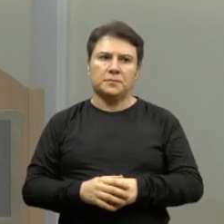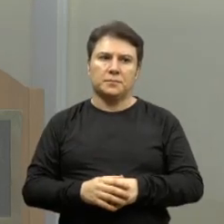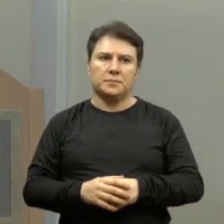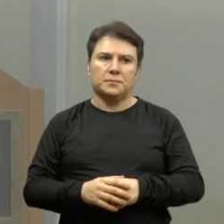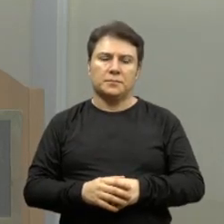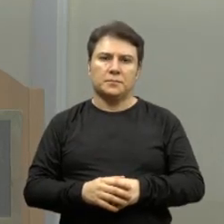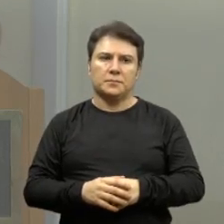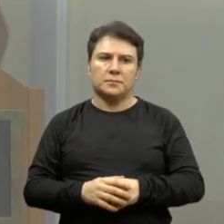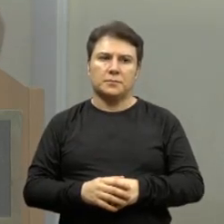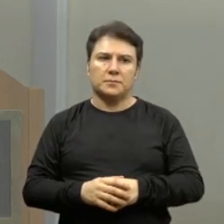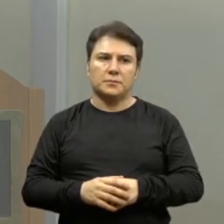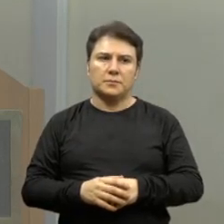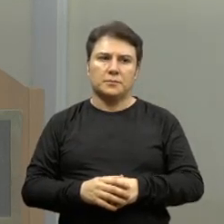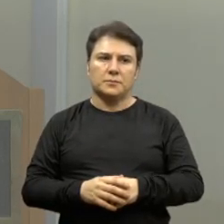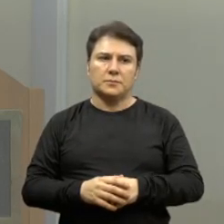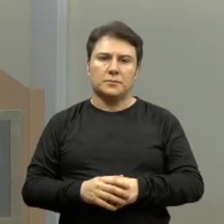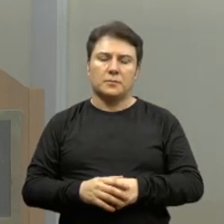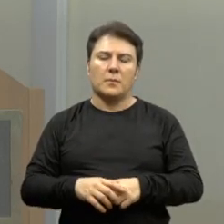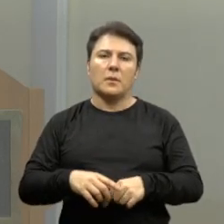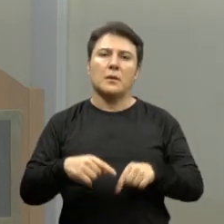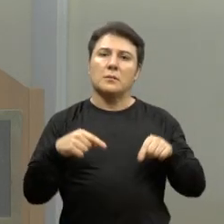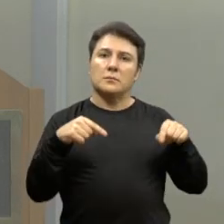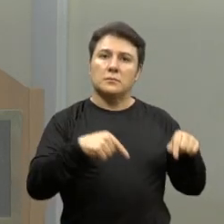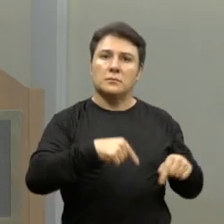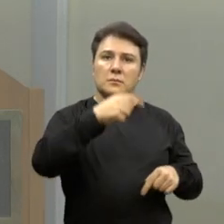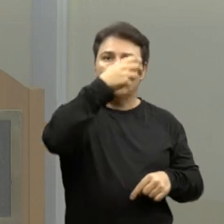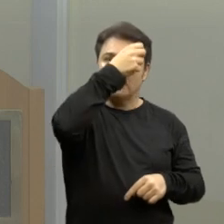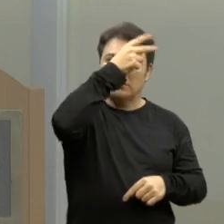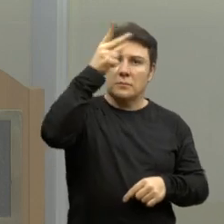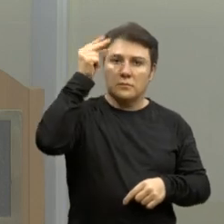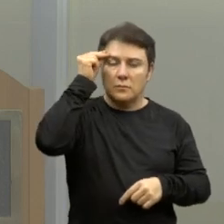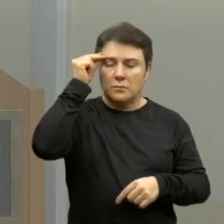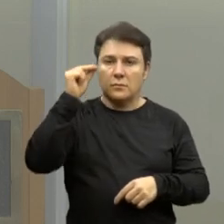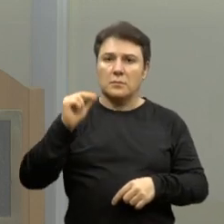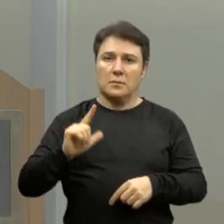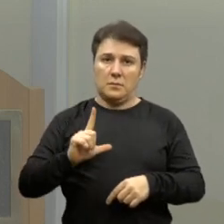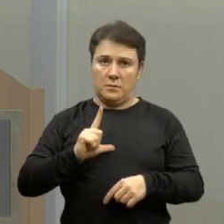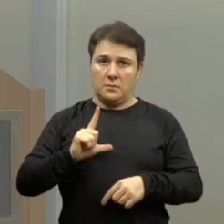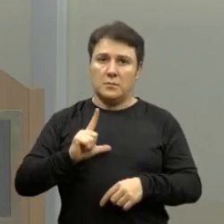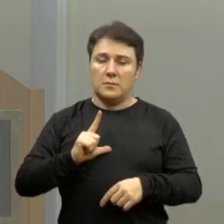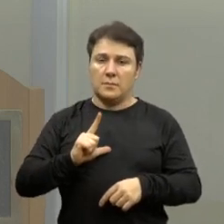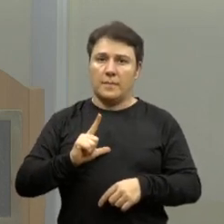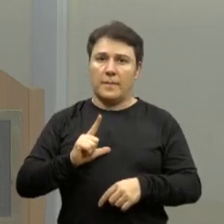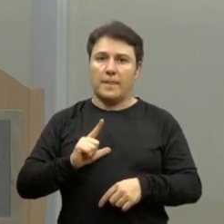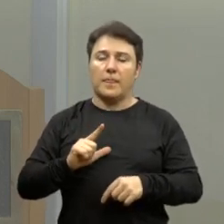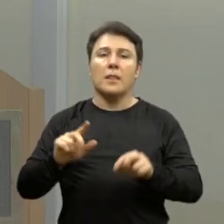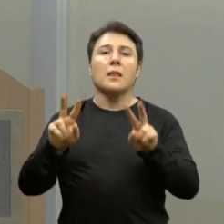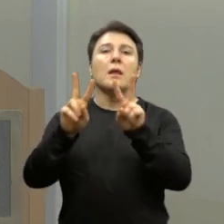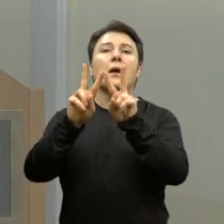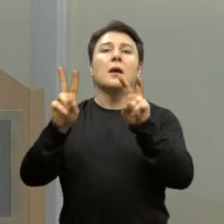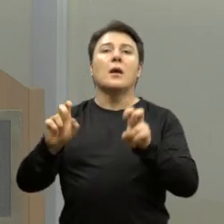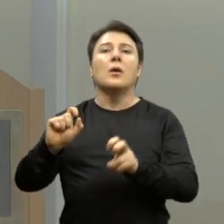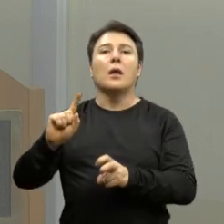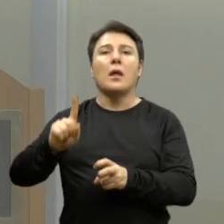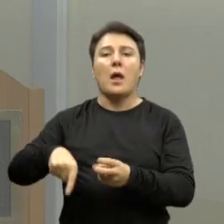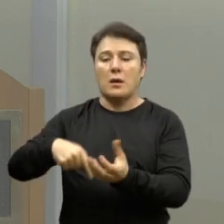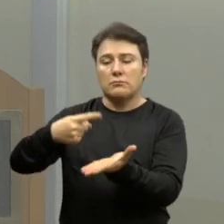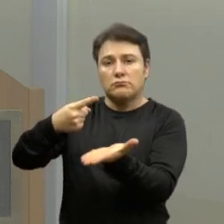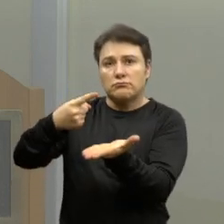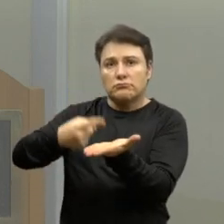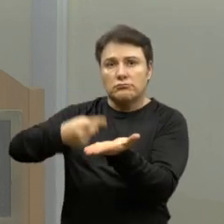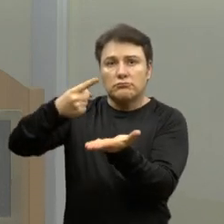Tanto aqui na prefeitura, como colocaram agora na prefeitura de volta, é a questão de agendamento.